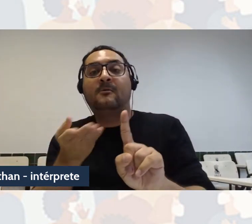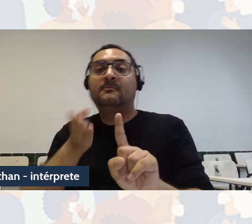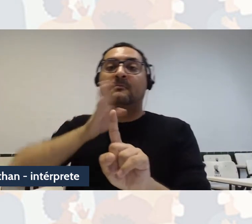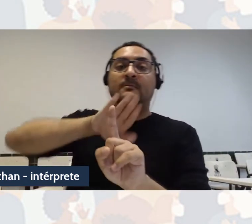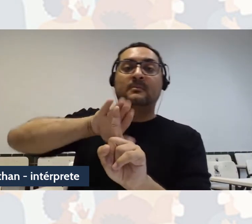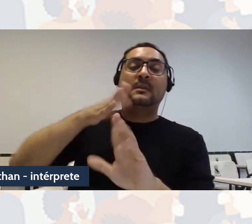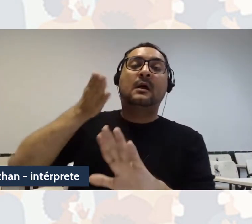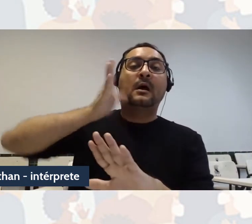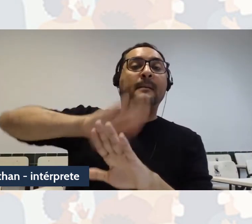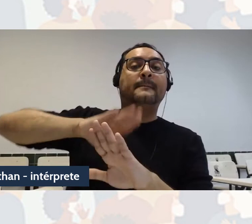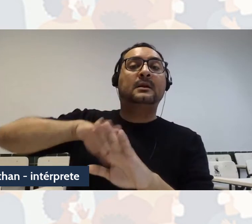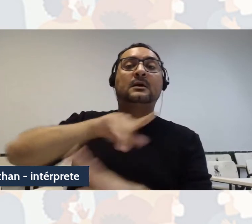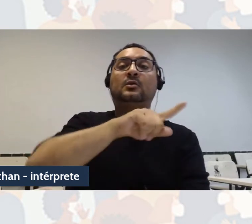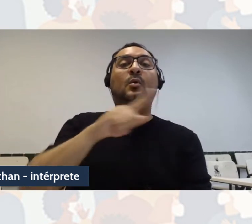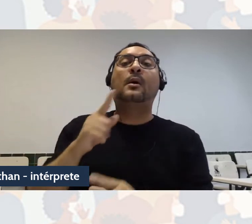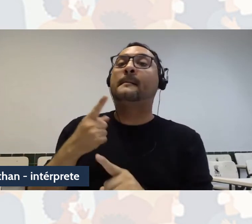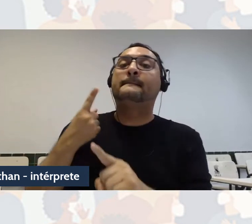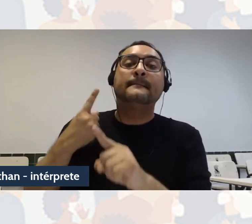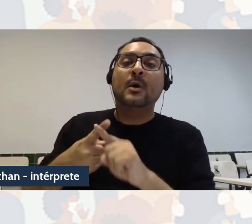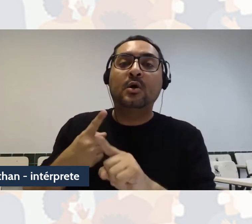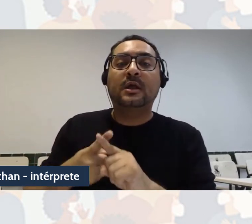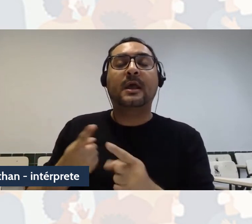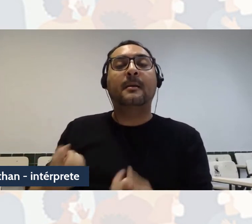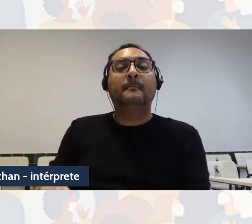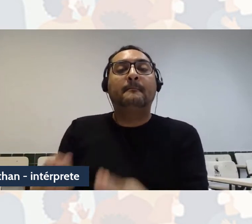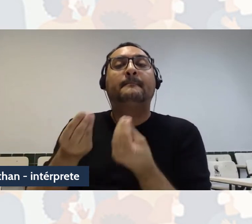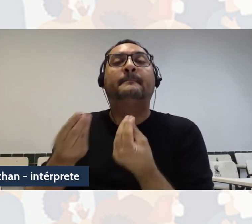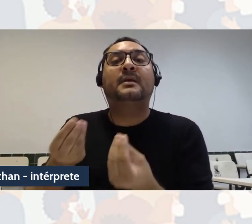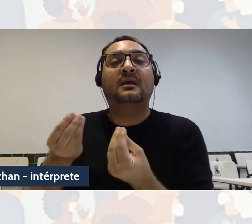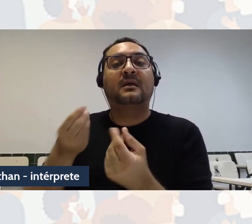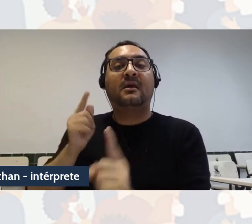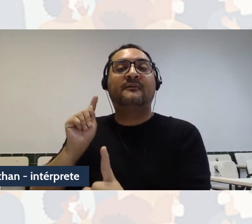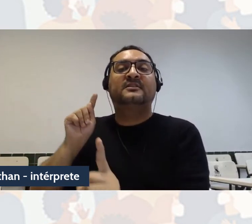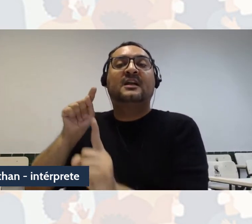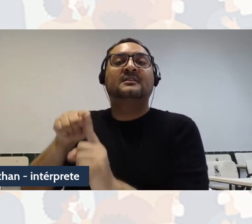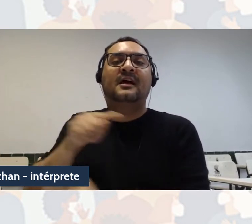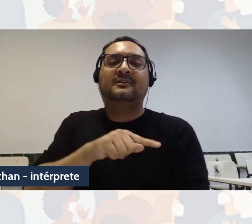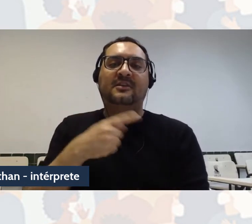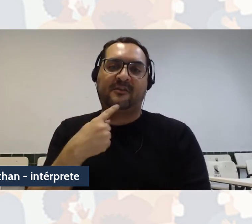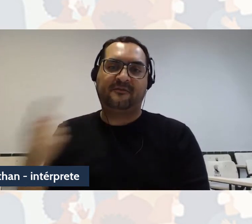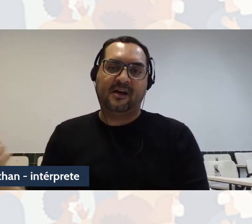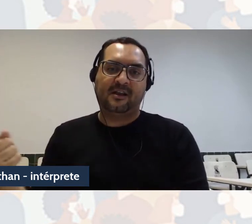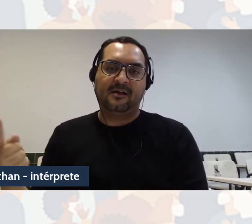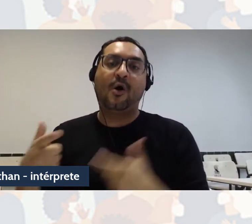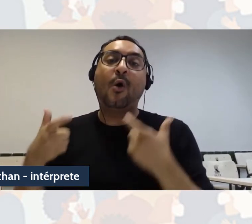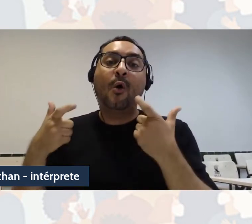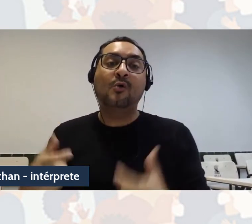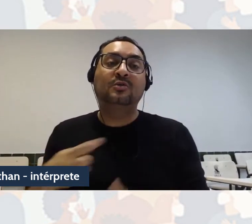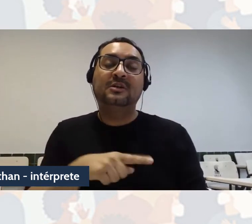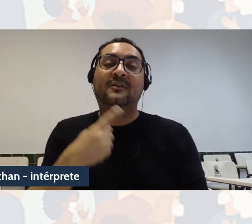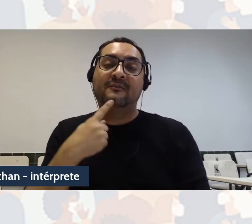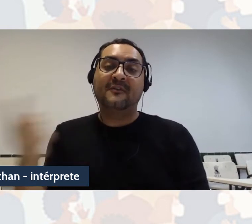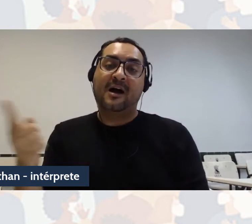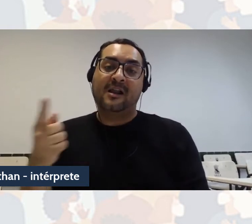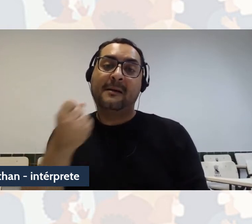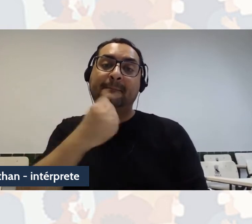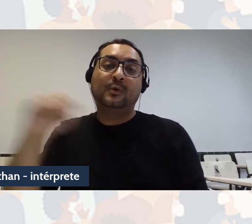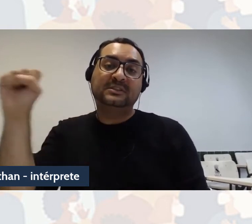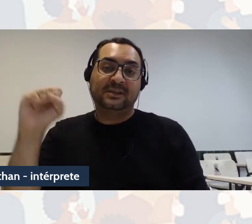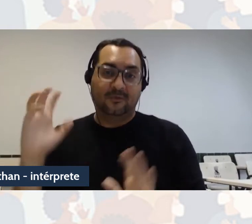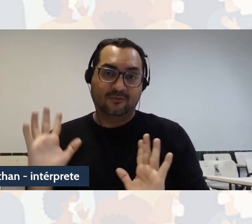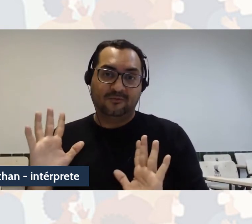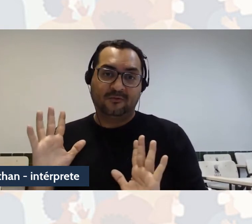causas, para quê, finalidades e desde onde ou de onde posicionamento se diz.